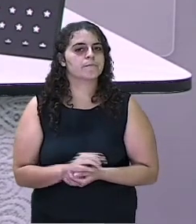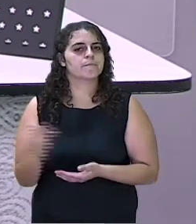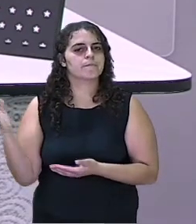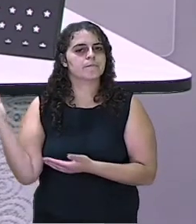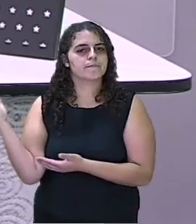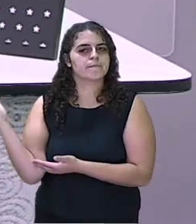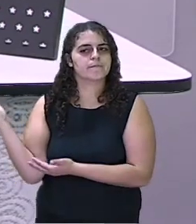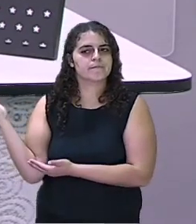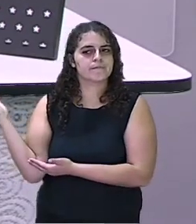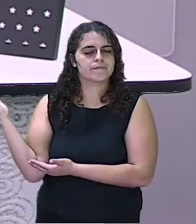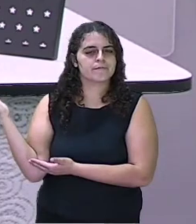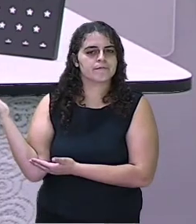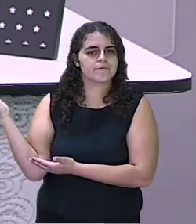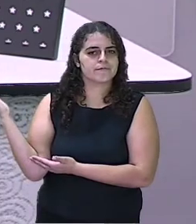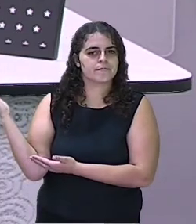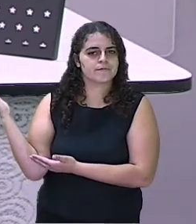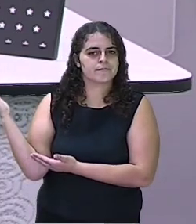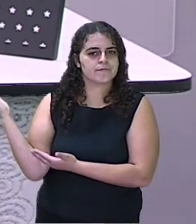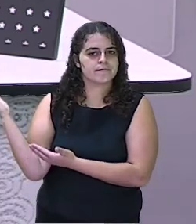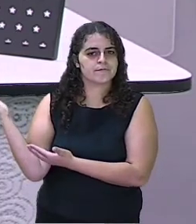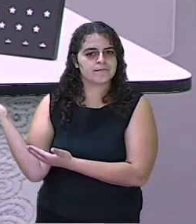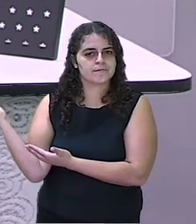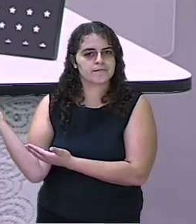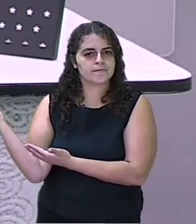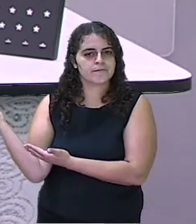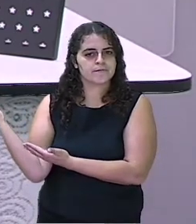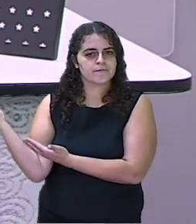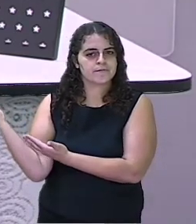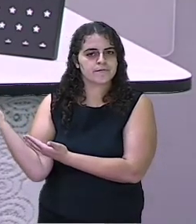falando no envelope de número 1.